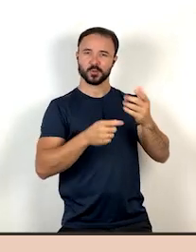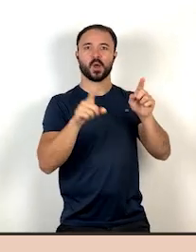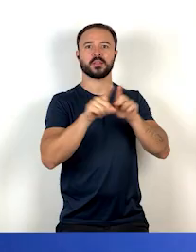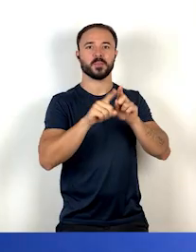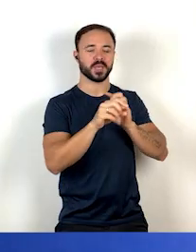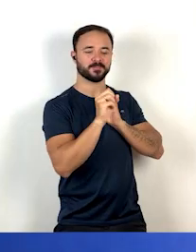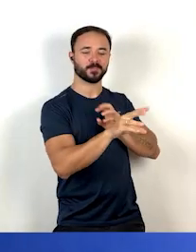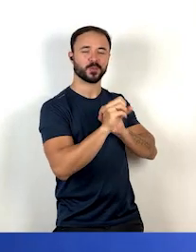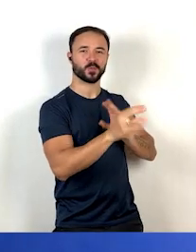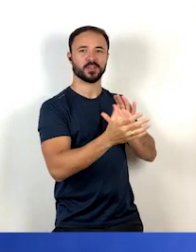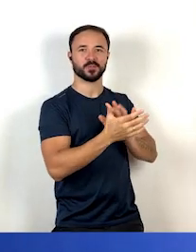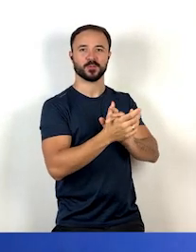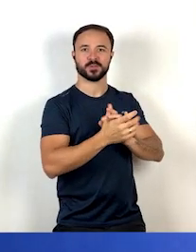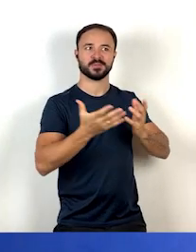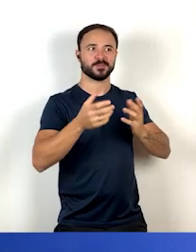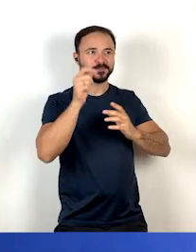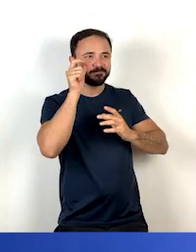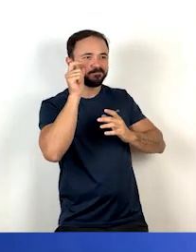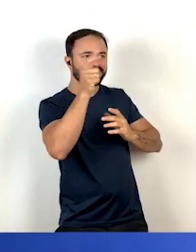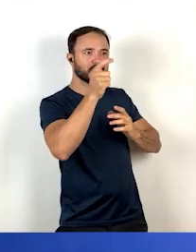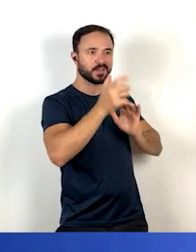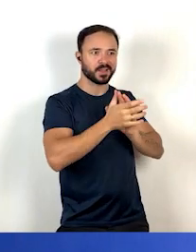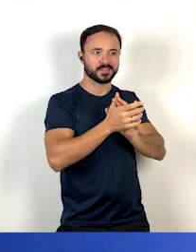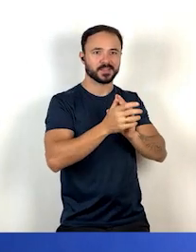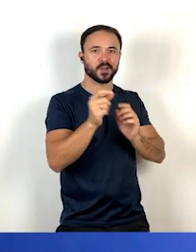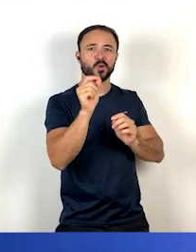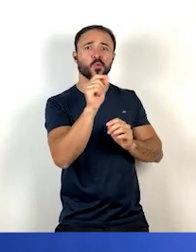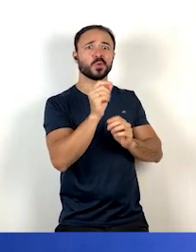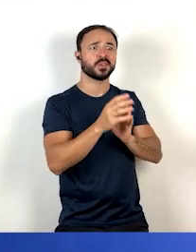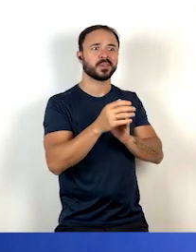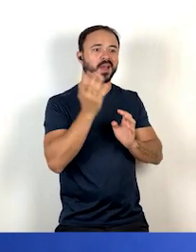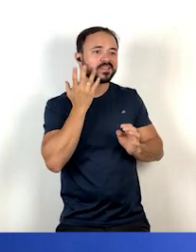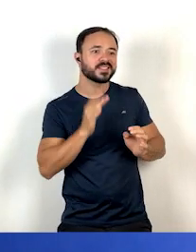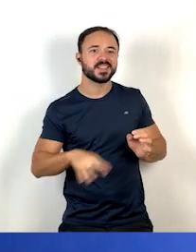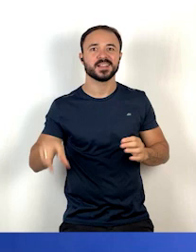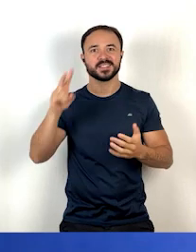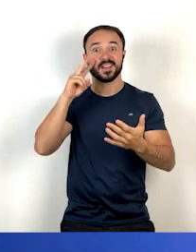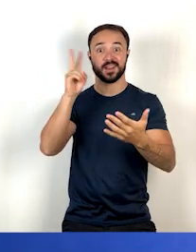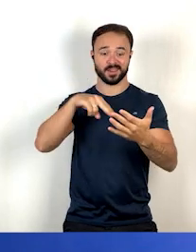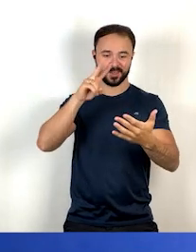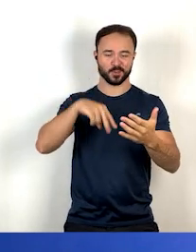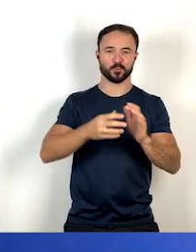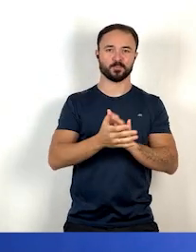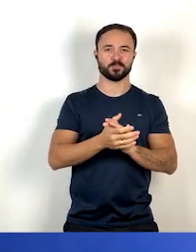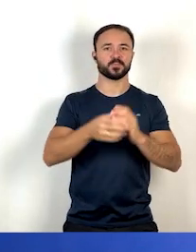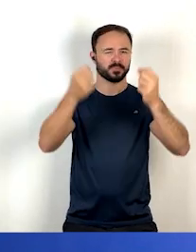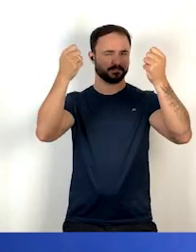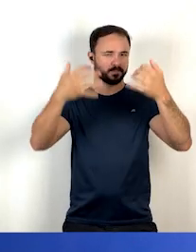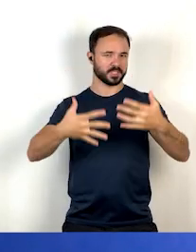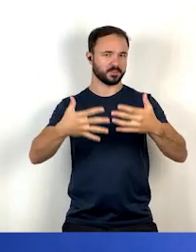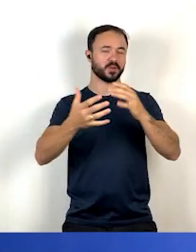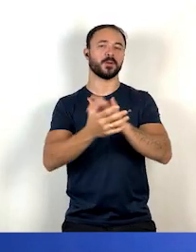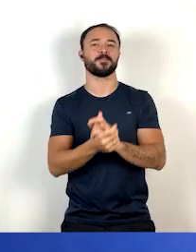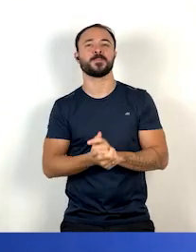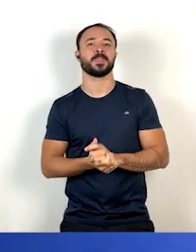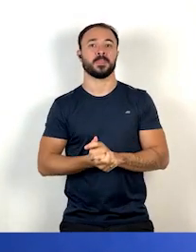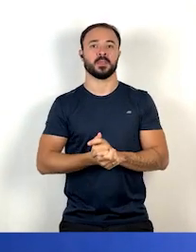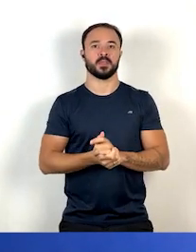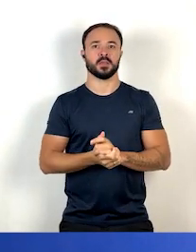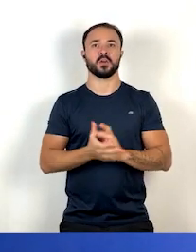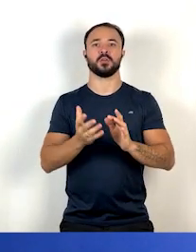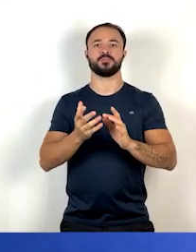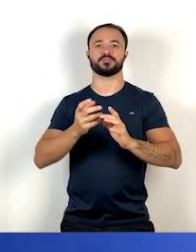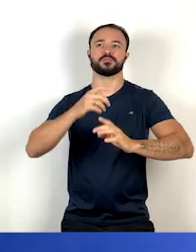educadora, portanto, muito interessada naquilo que as crianças leem por aí. Ela diz assim, que